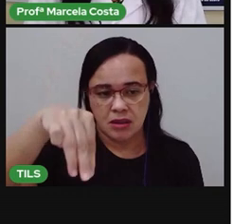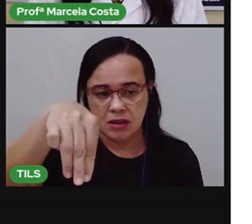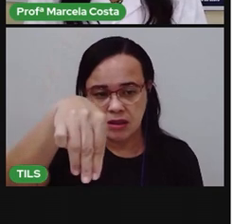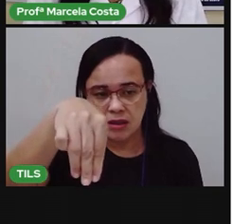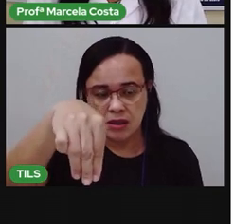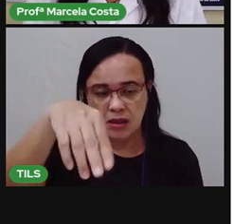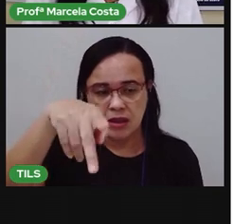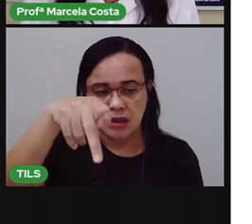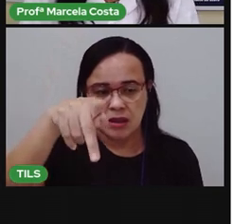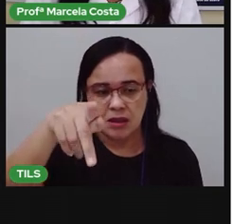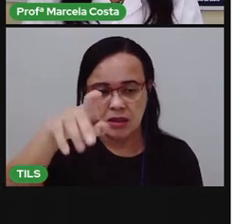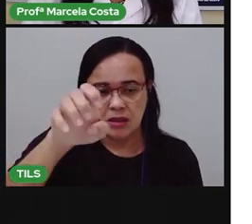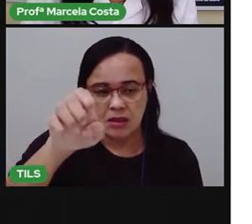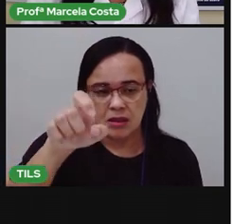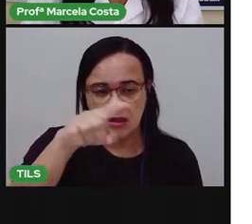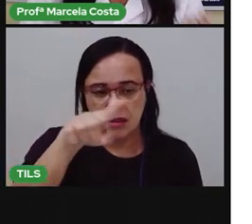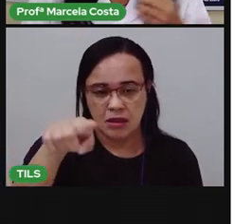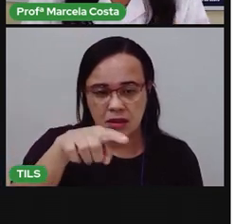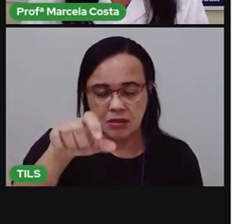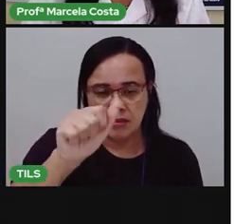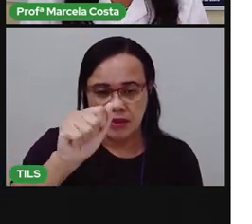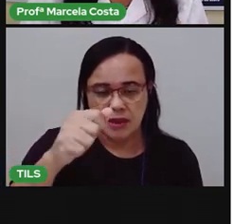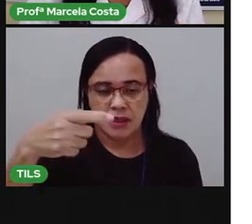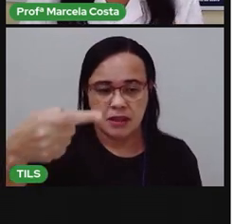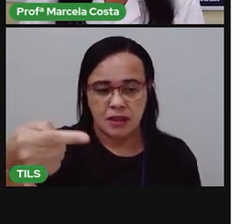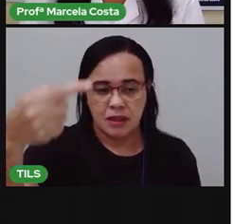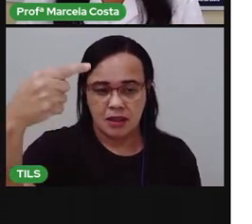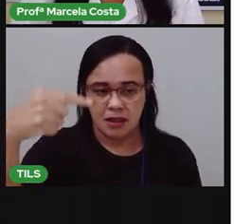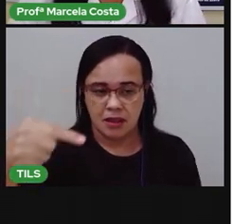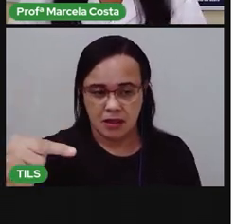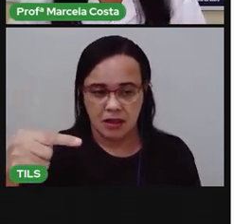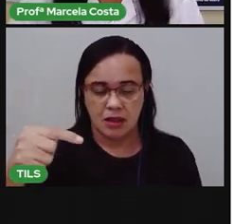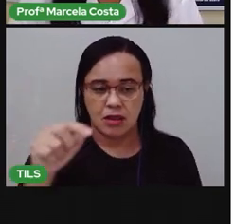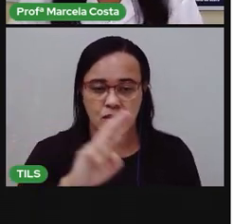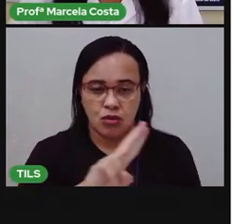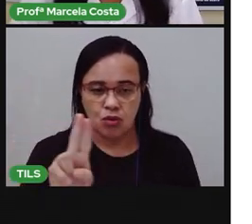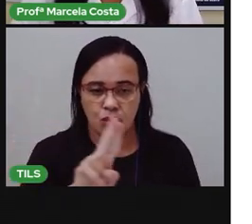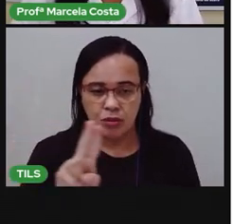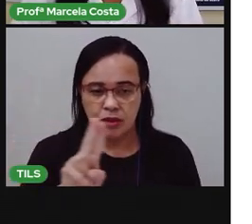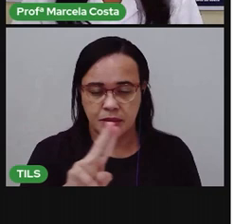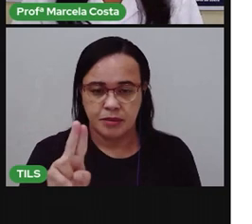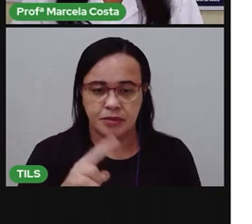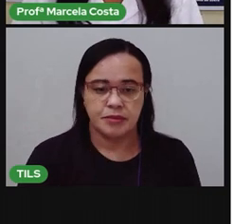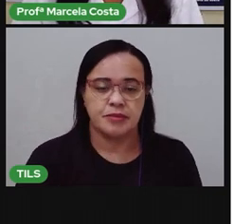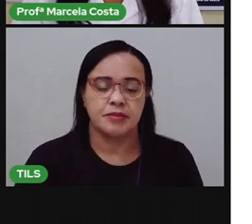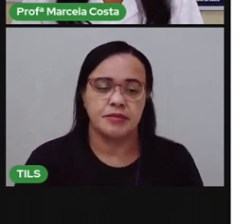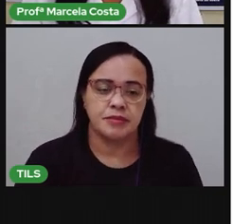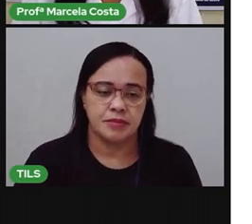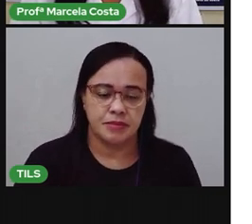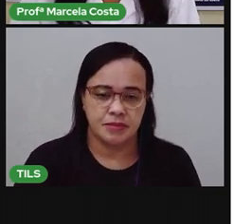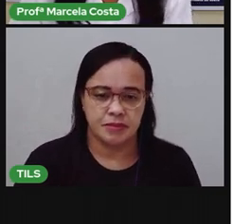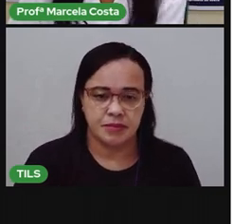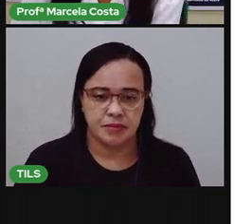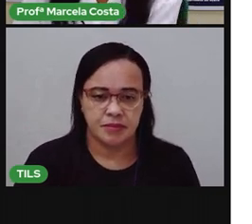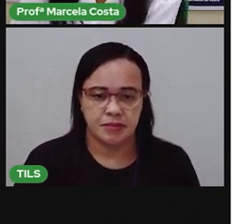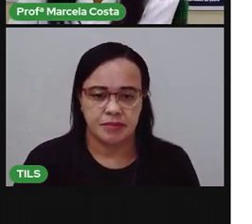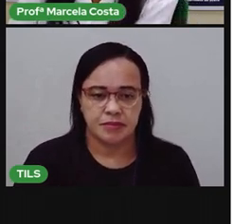escrever o nome dos alimento. Pule uma linha e escreva esse outro nome. Limpeza. Ó.